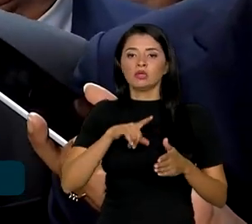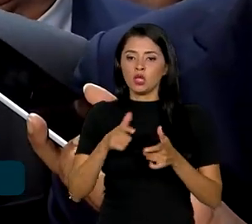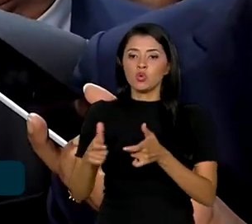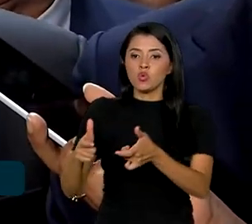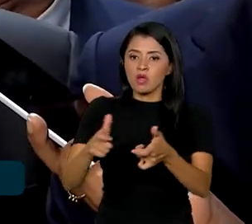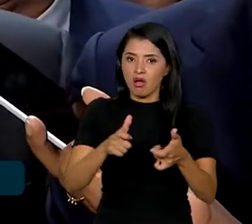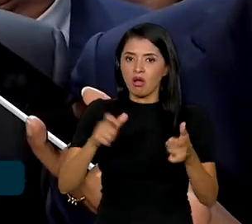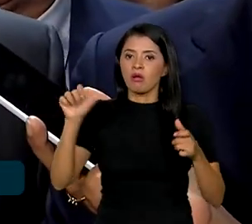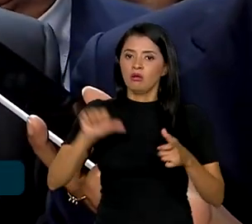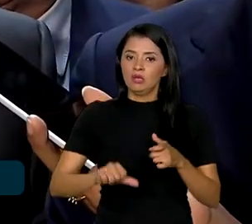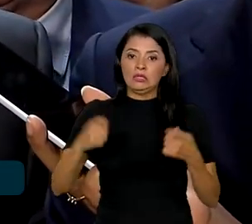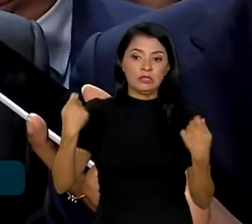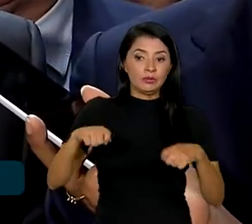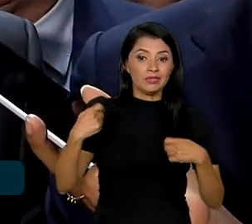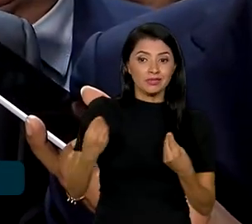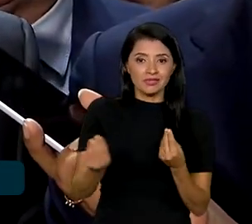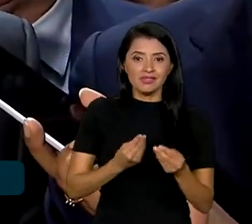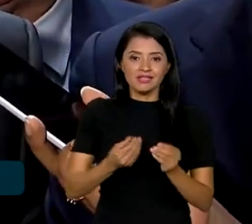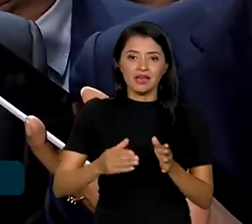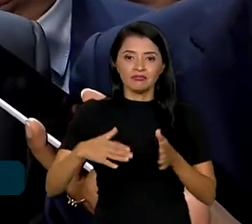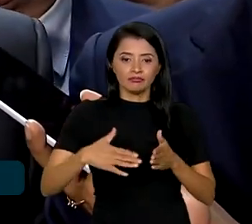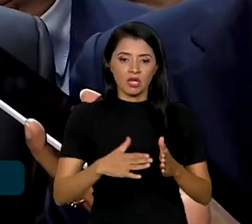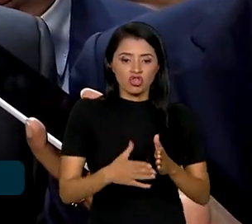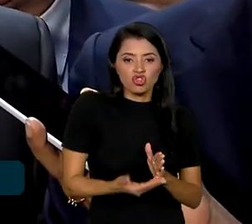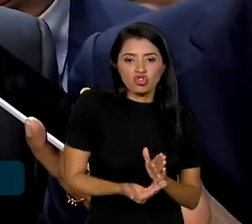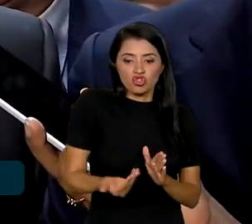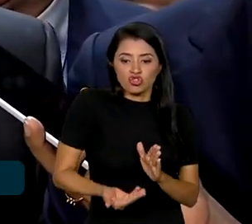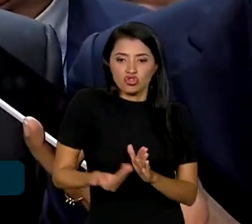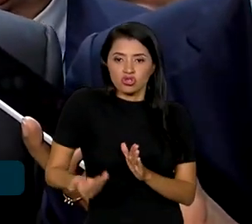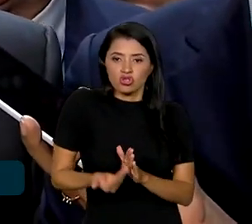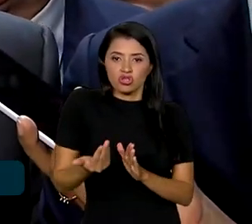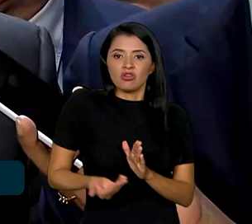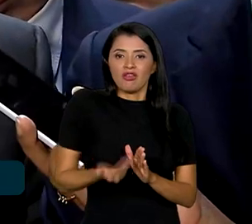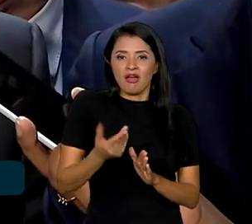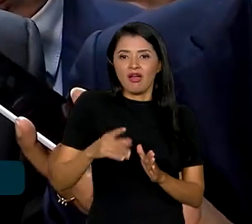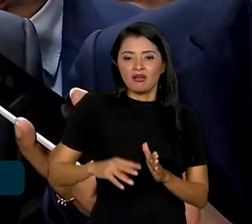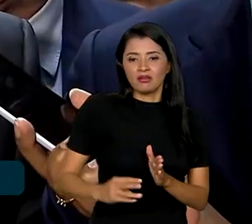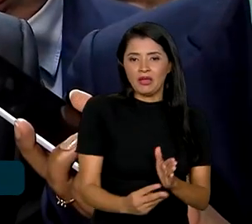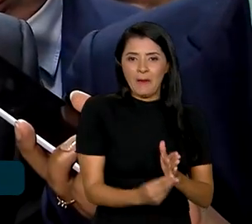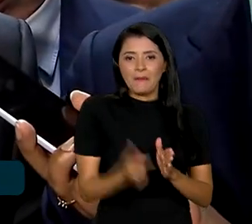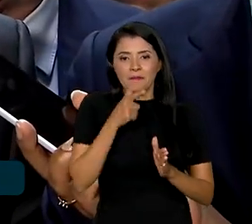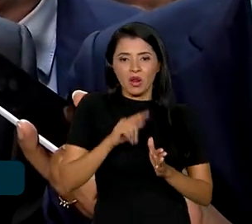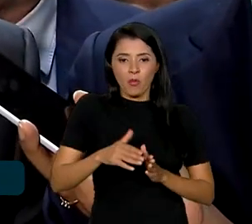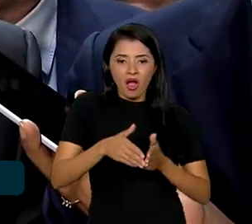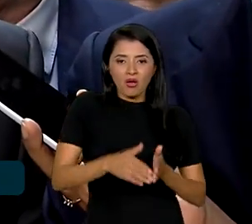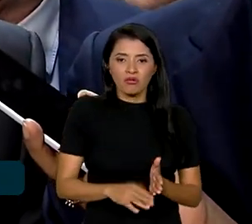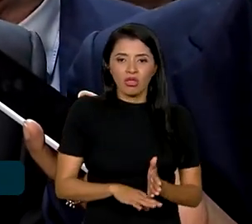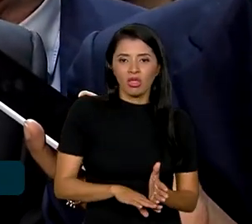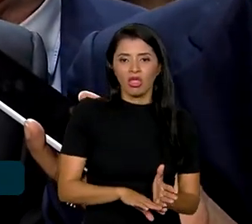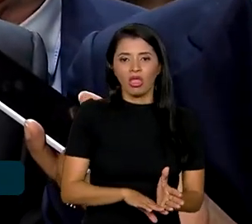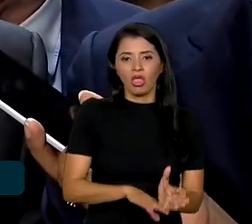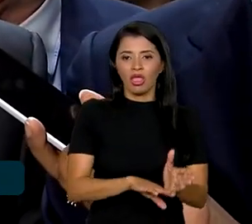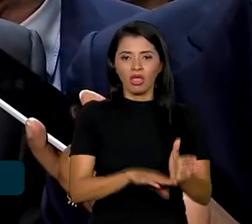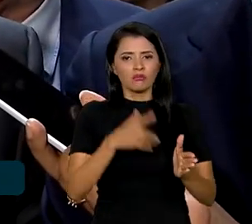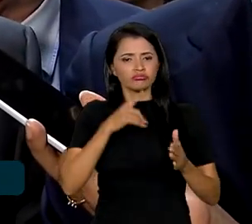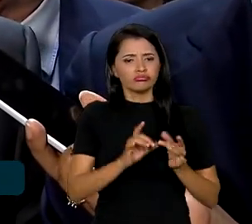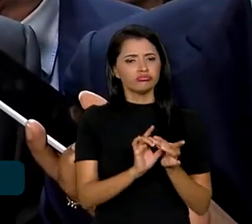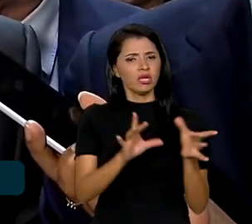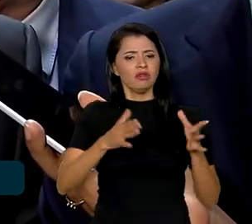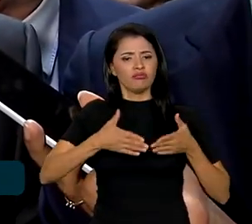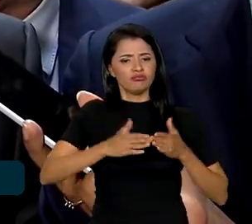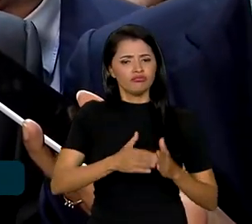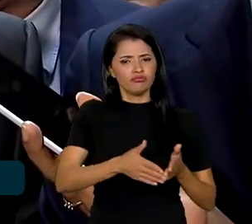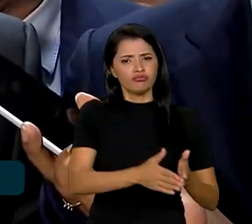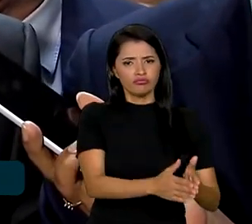críticos que precisam ser removidos a fim das embarcações poderem passar e, assim, garantir o escoamento